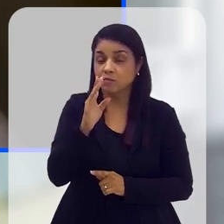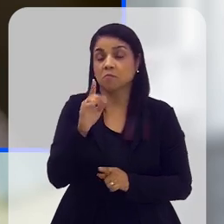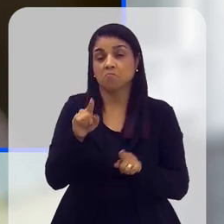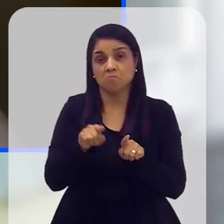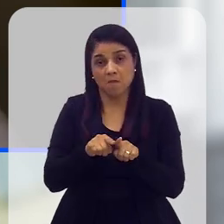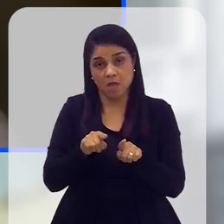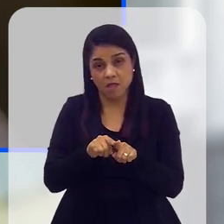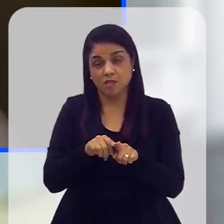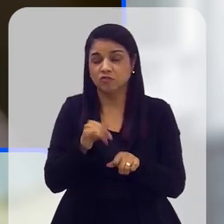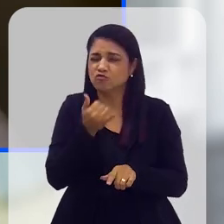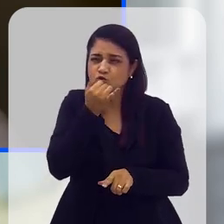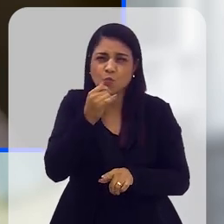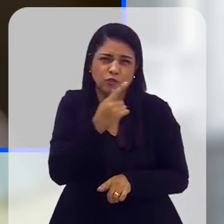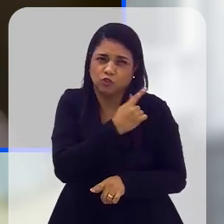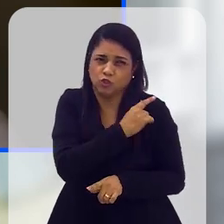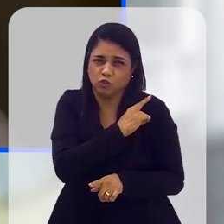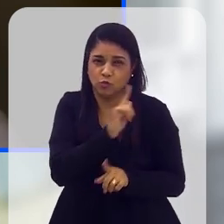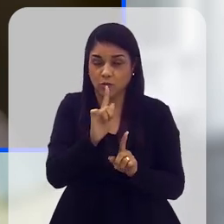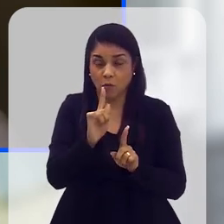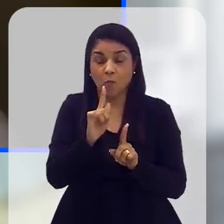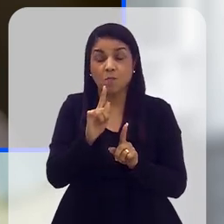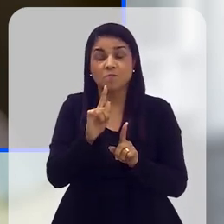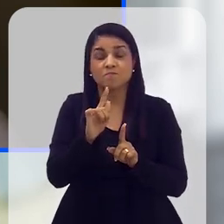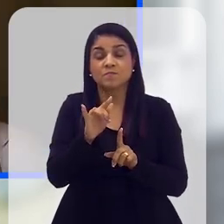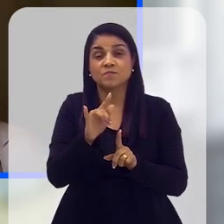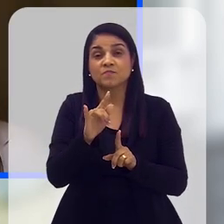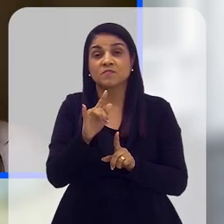gestor dessa... gestor não, desculpa.